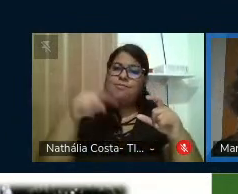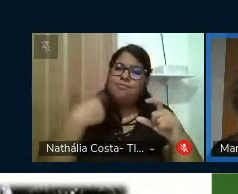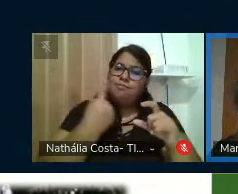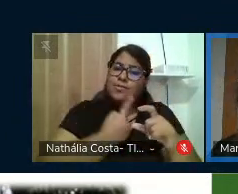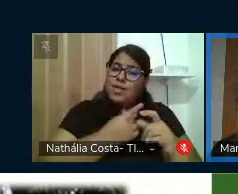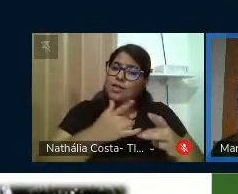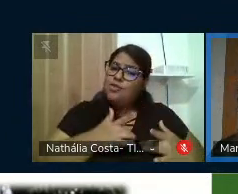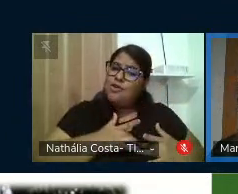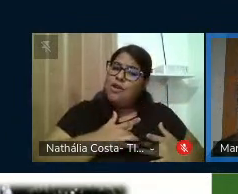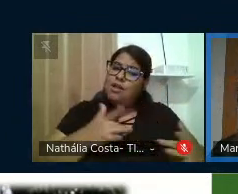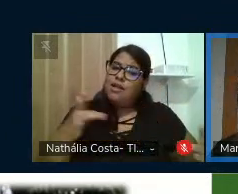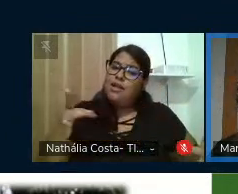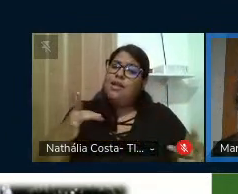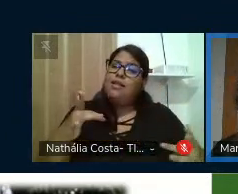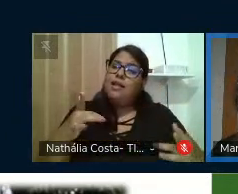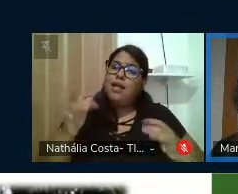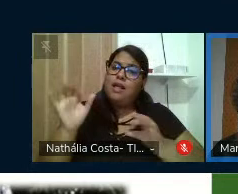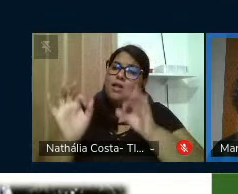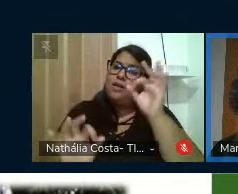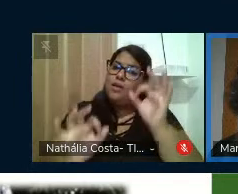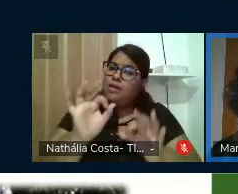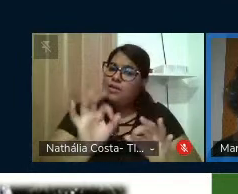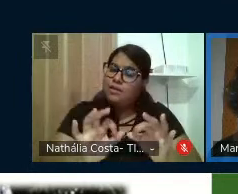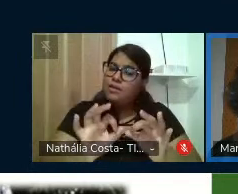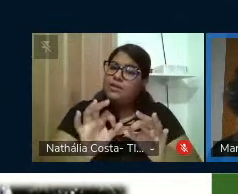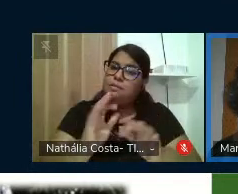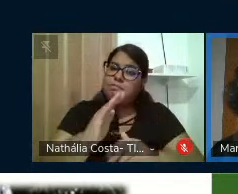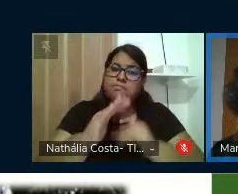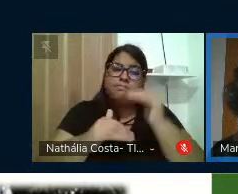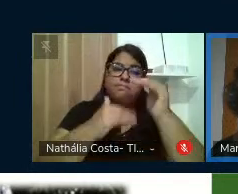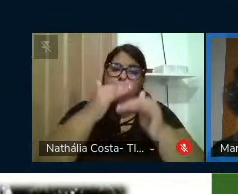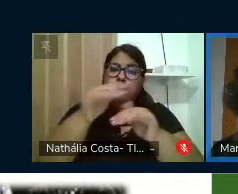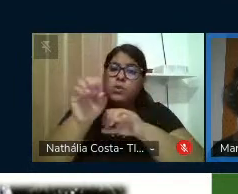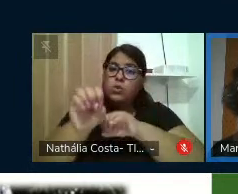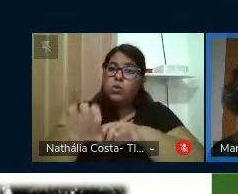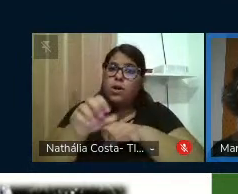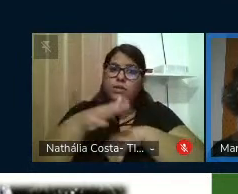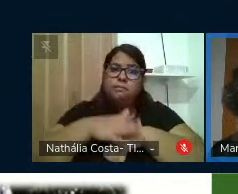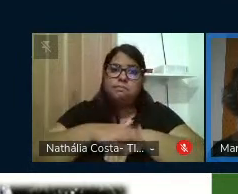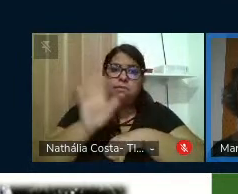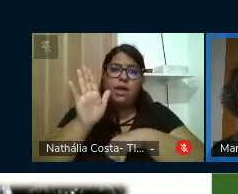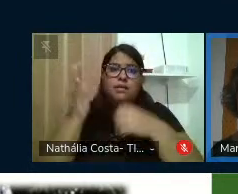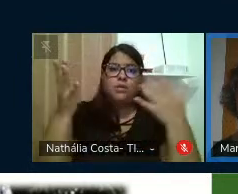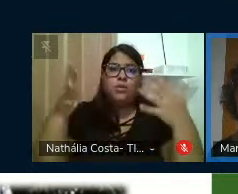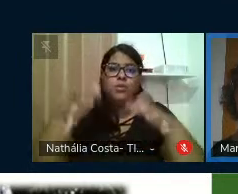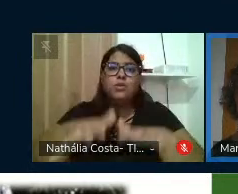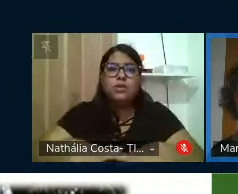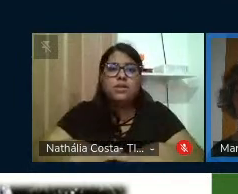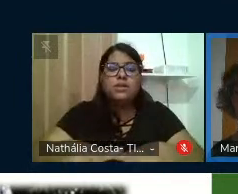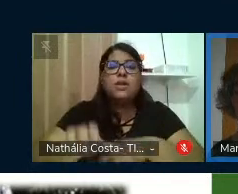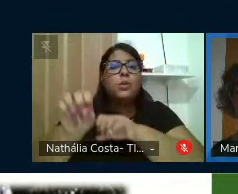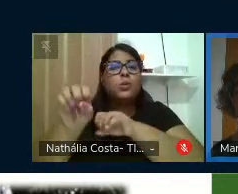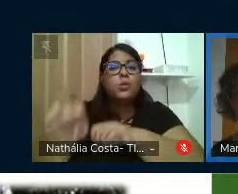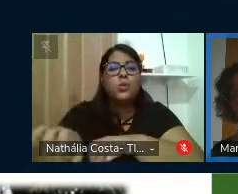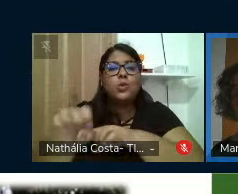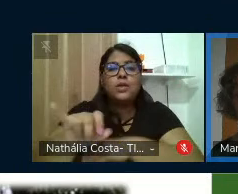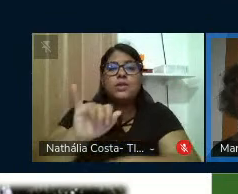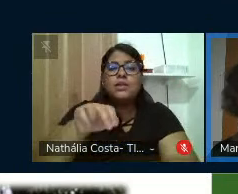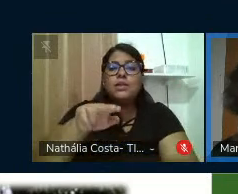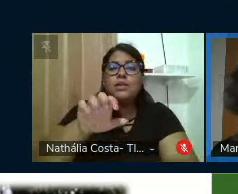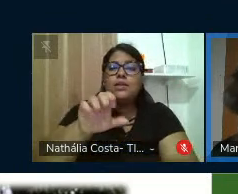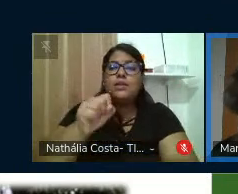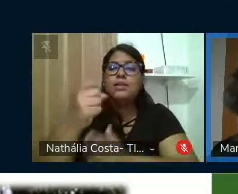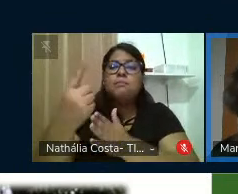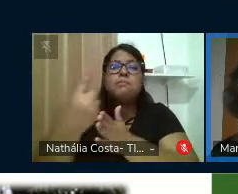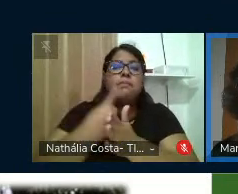para a construção de uma educação mais inclusiva, aquela educação que a Inês perguntou no